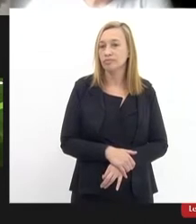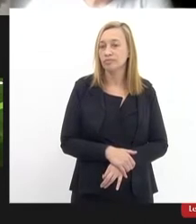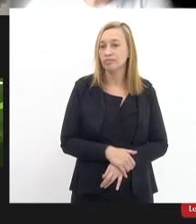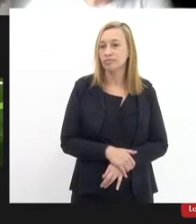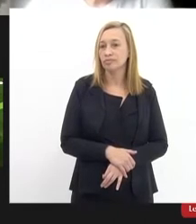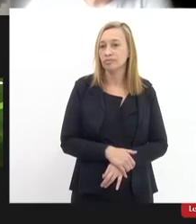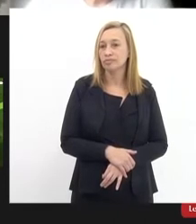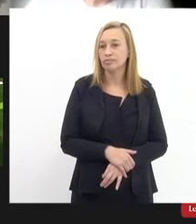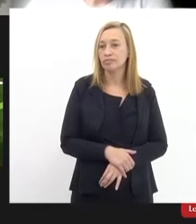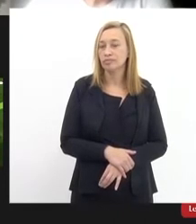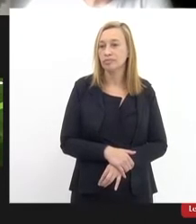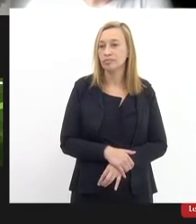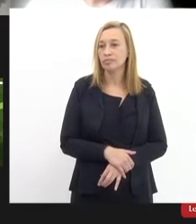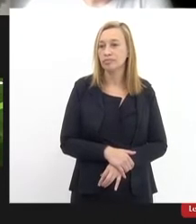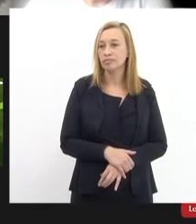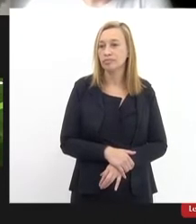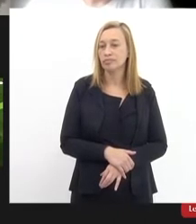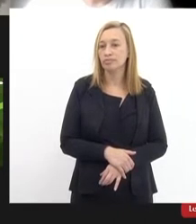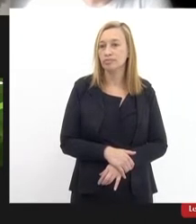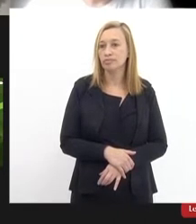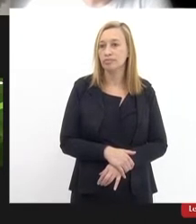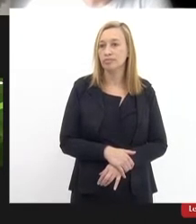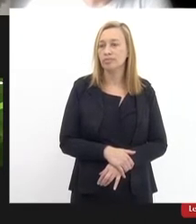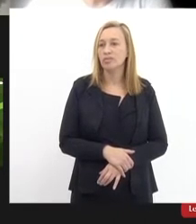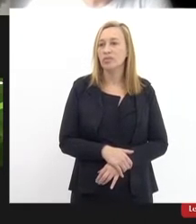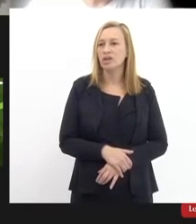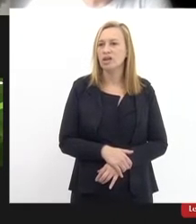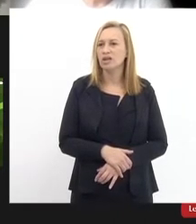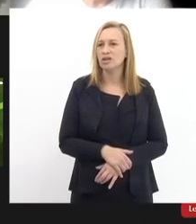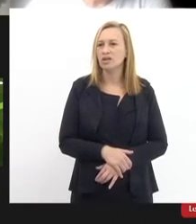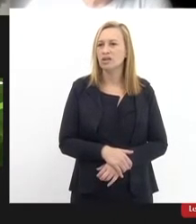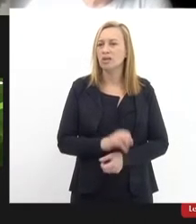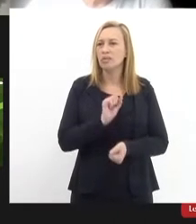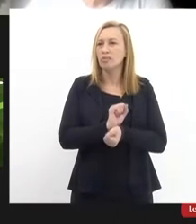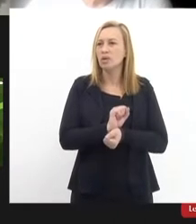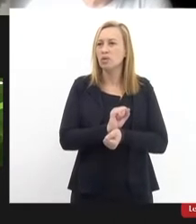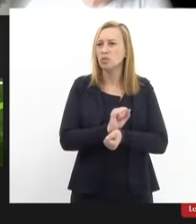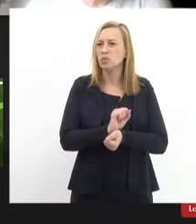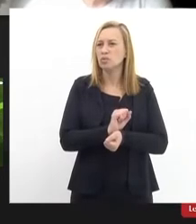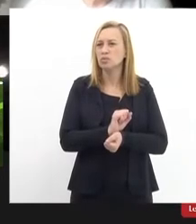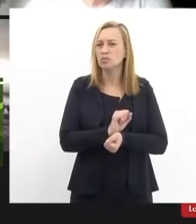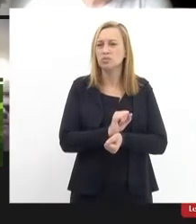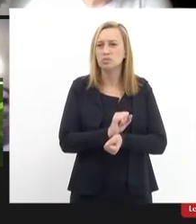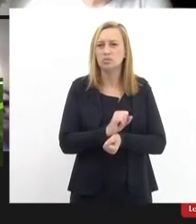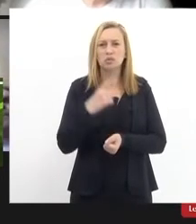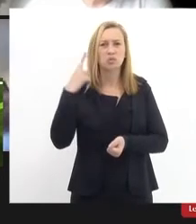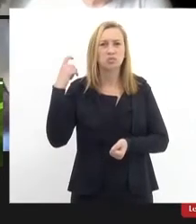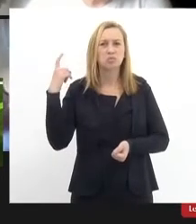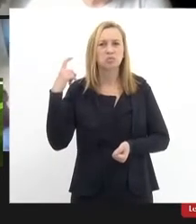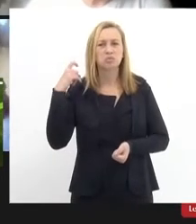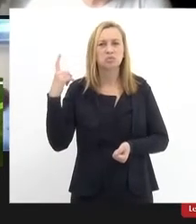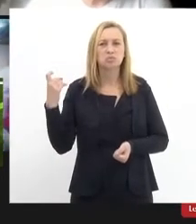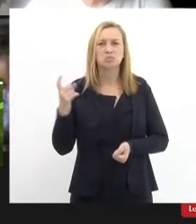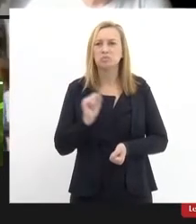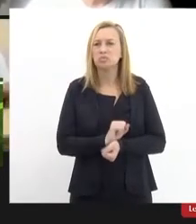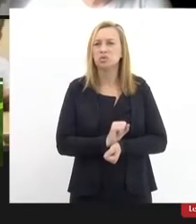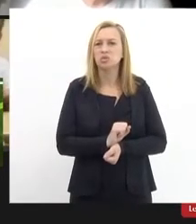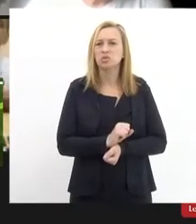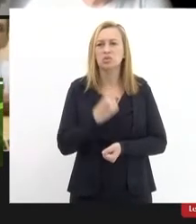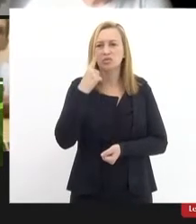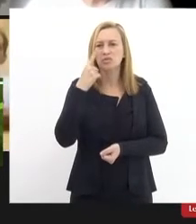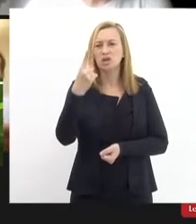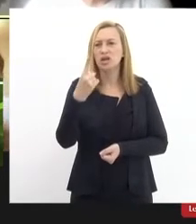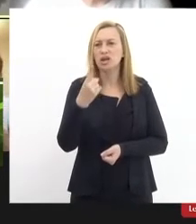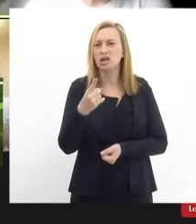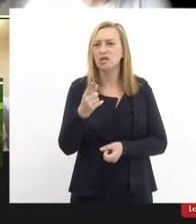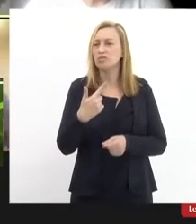acho que ele bateu lá em voluntade travou, travou desligou o som, não? veja lá Cuesta vê lá que a gente não